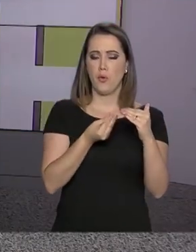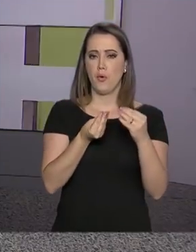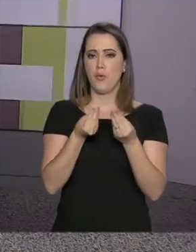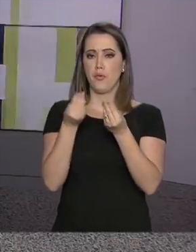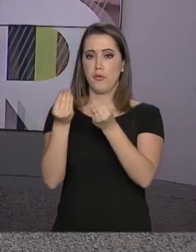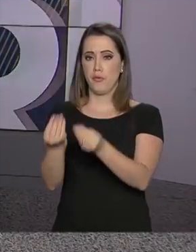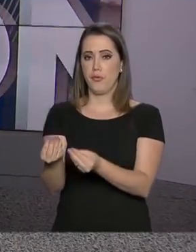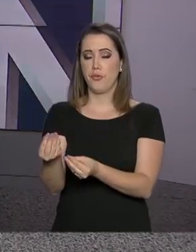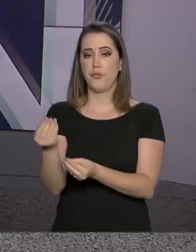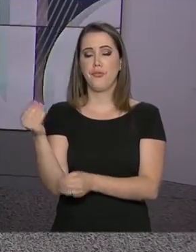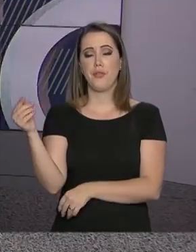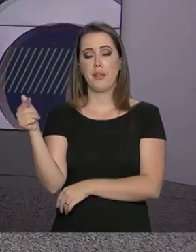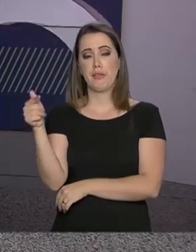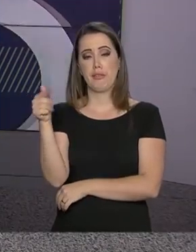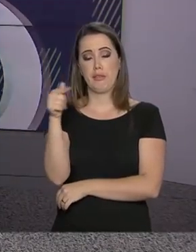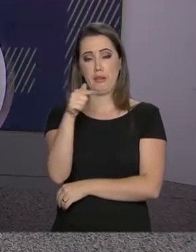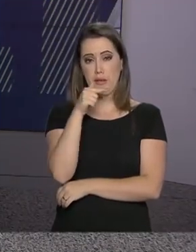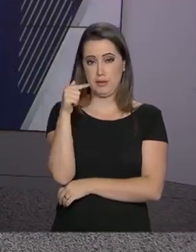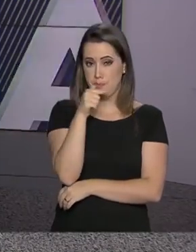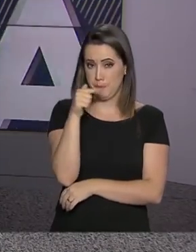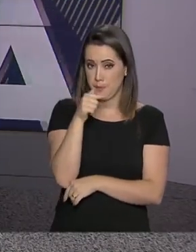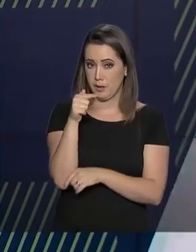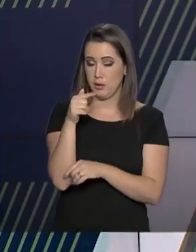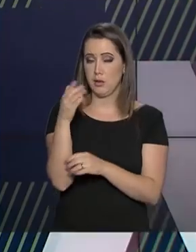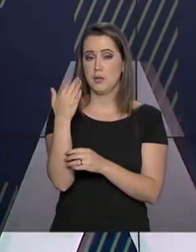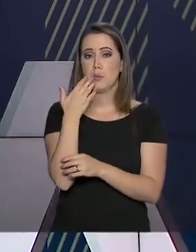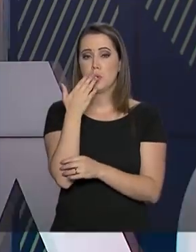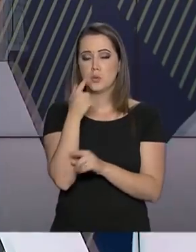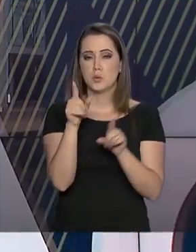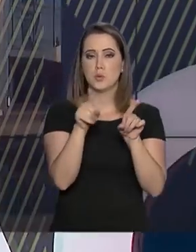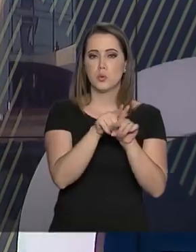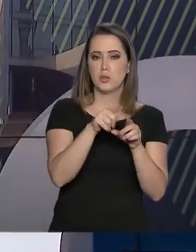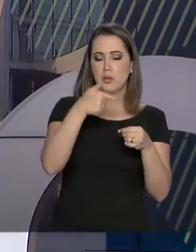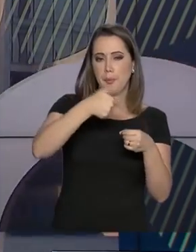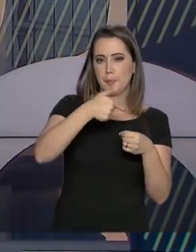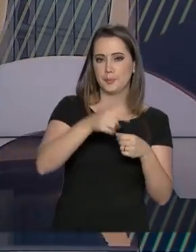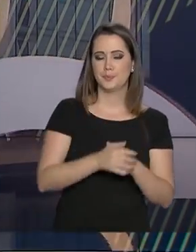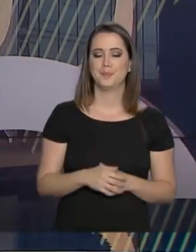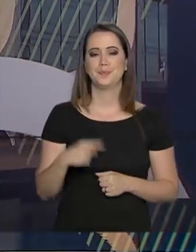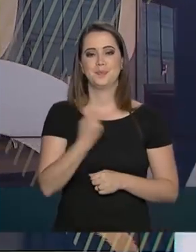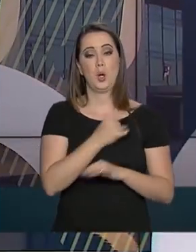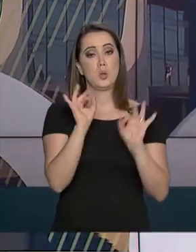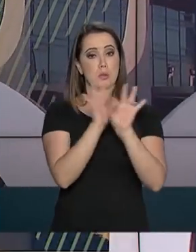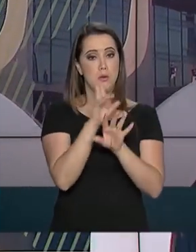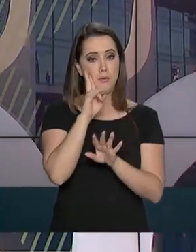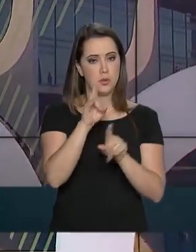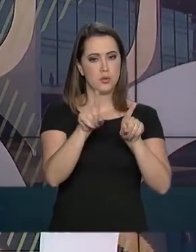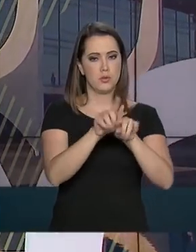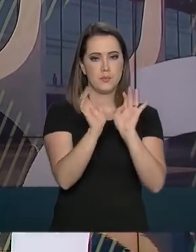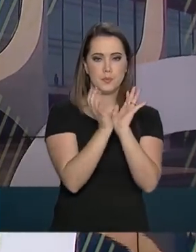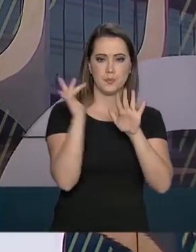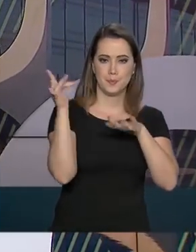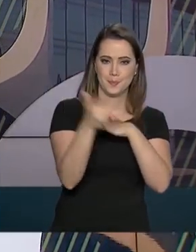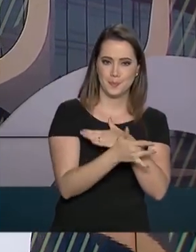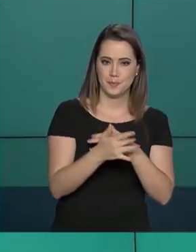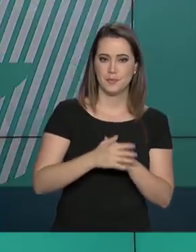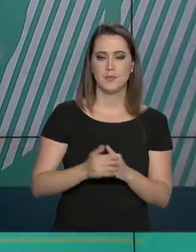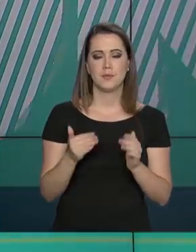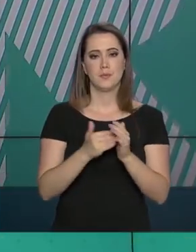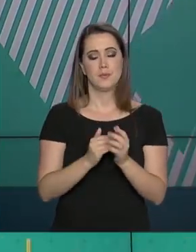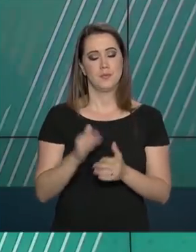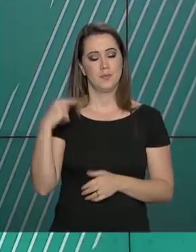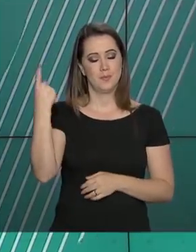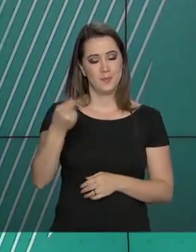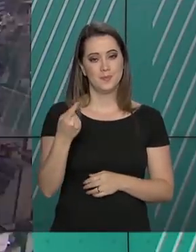para a fabricação de açúcar e de etanol. O governo agora fica por aqui. Acompanhe a gente também pelas nossas redes sociais.